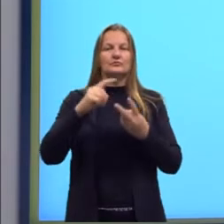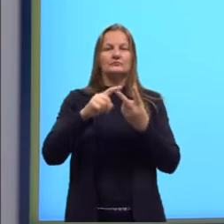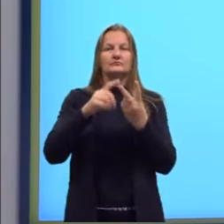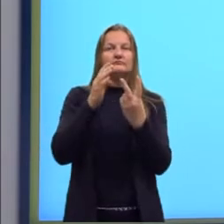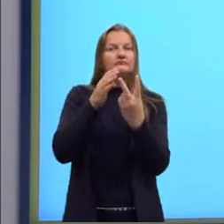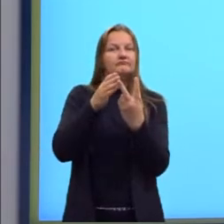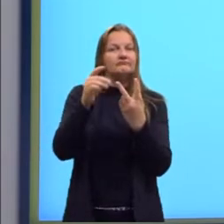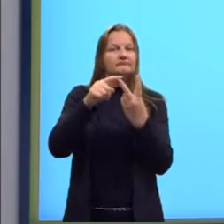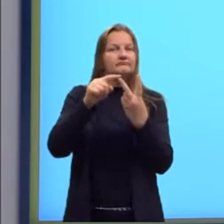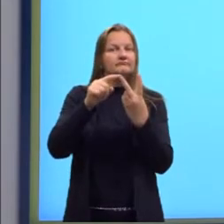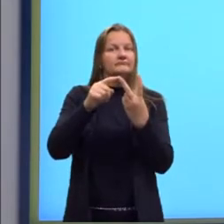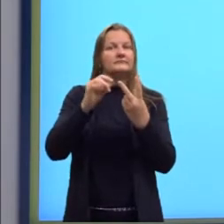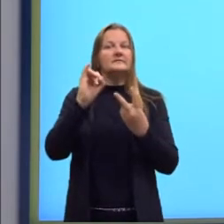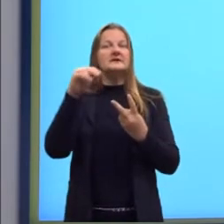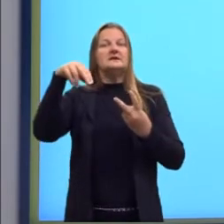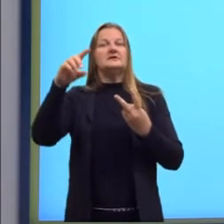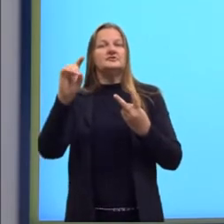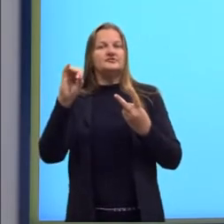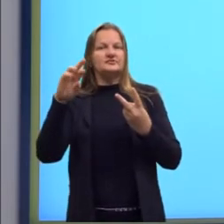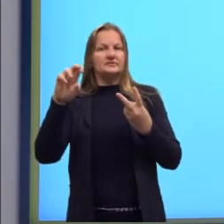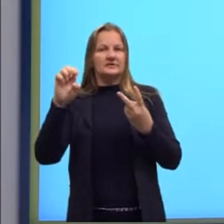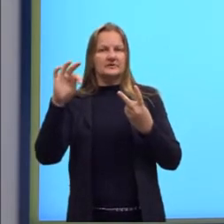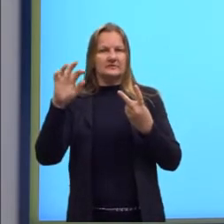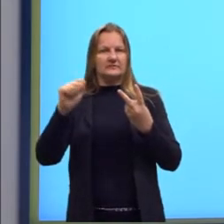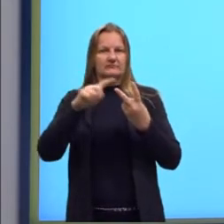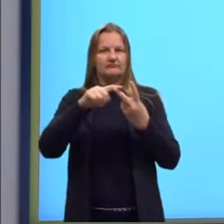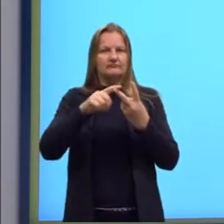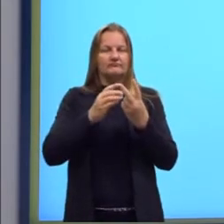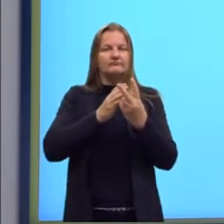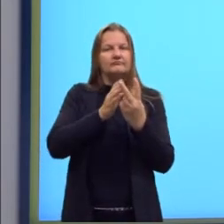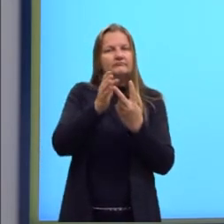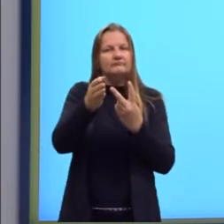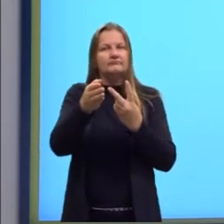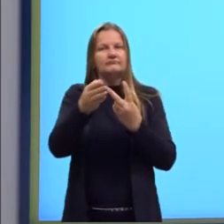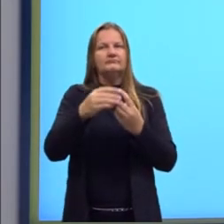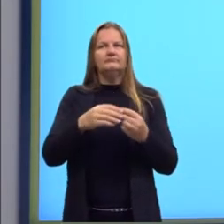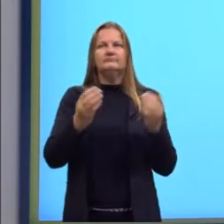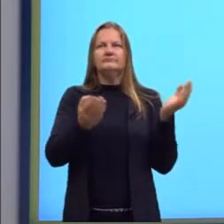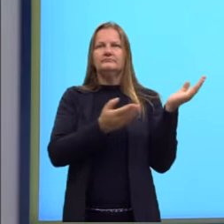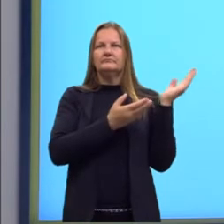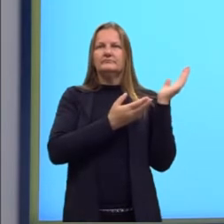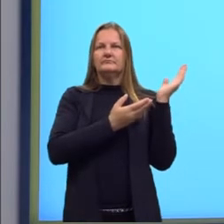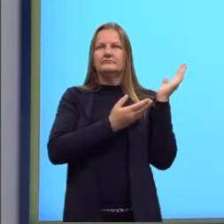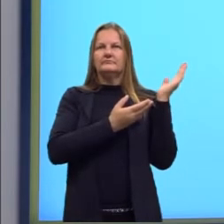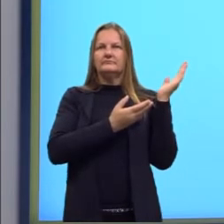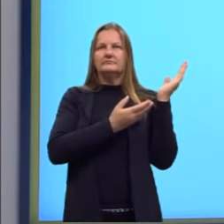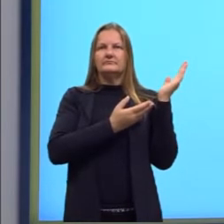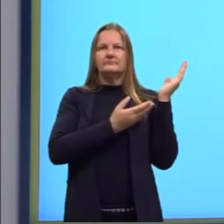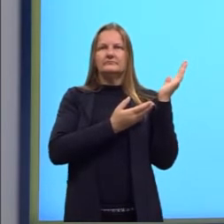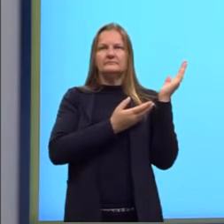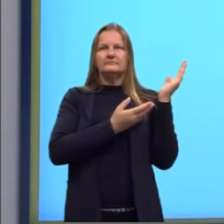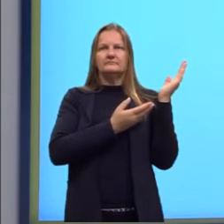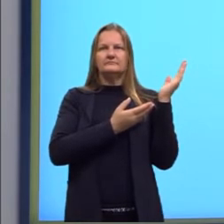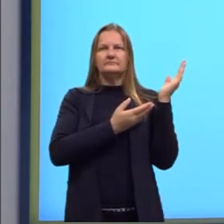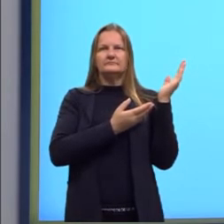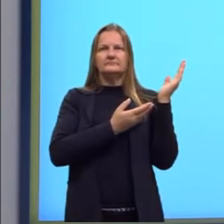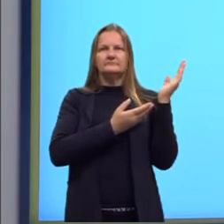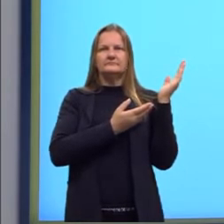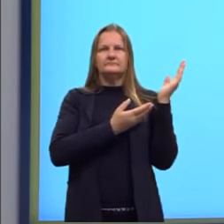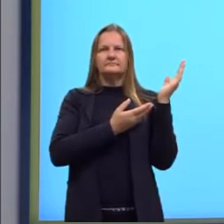posso ter o que eu chamo de uma citação indireta. Olhem um exemplo ali do lado. A gente tem, para